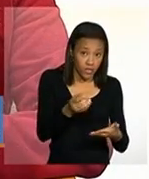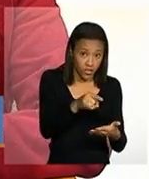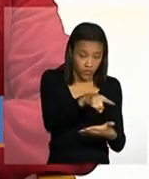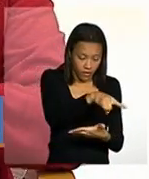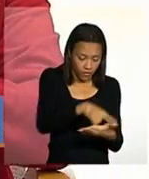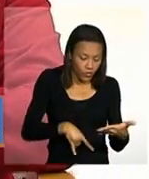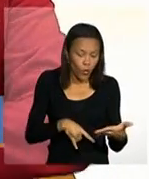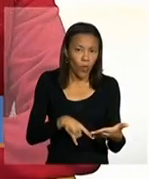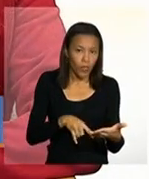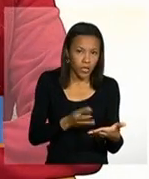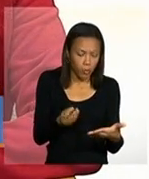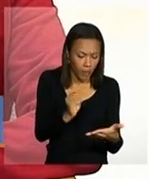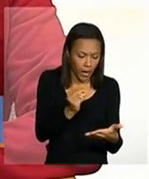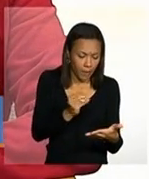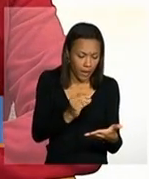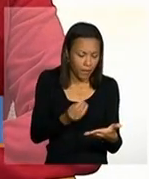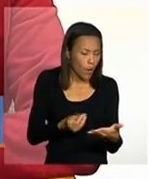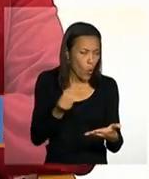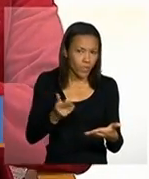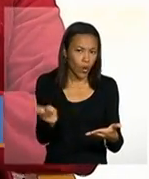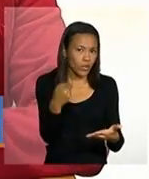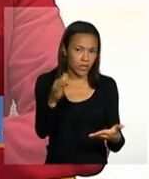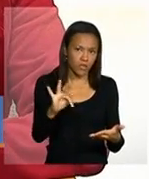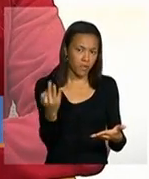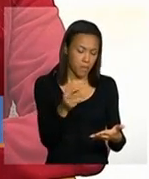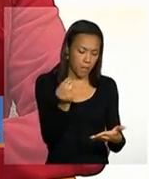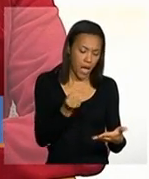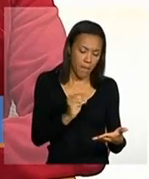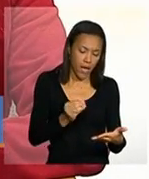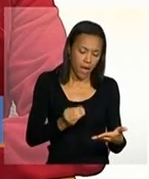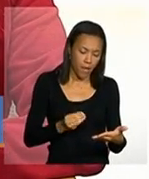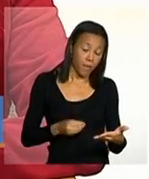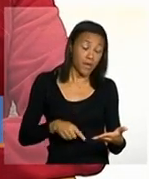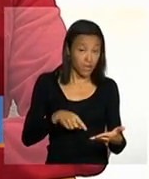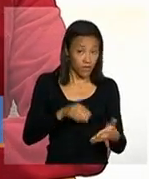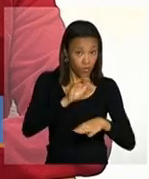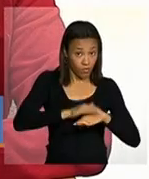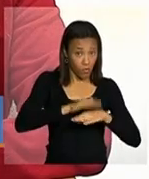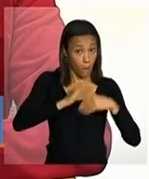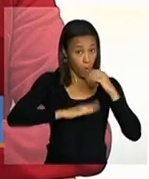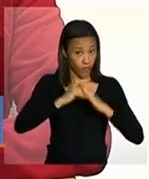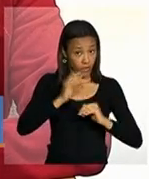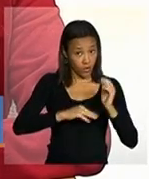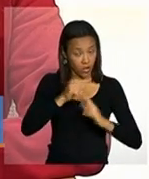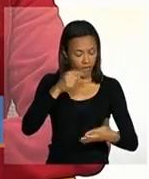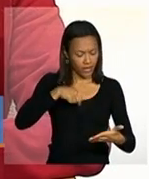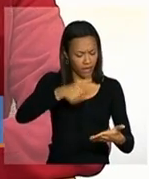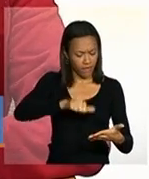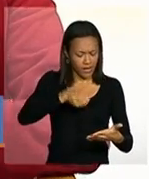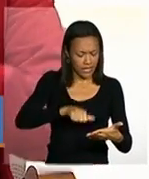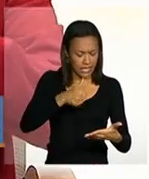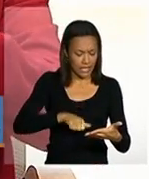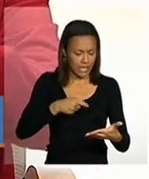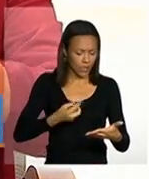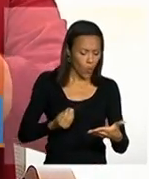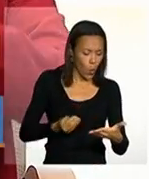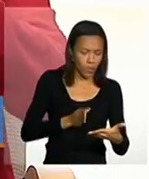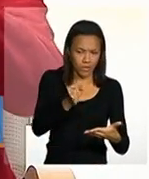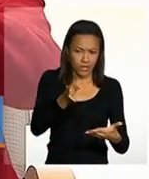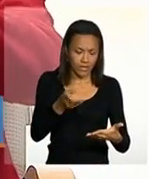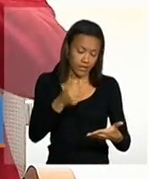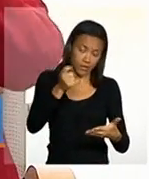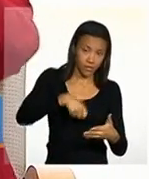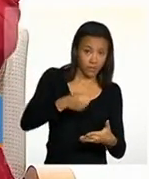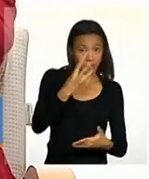no SICOM esse acompanhamento familiar no SICOM vai ser de acordo com a avaliação do técnico responsável pelo acompanhamento da família ele pode ser de 3